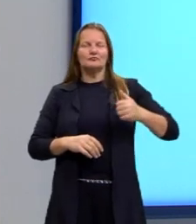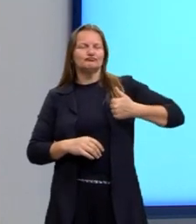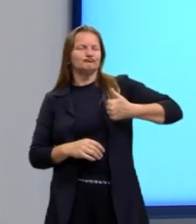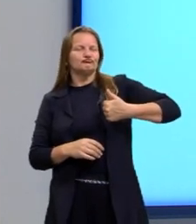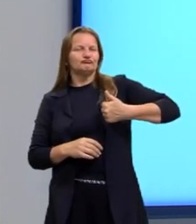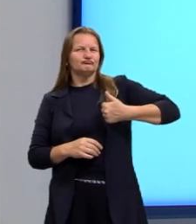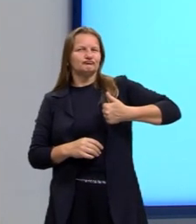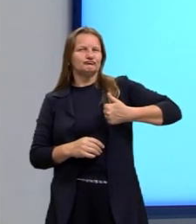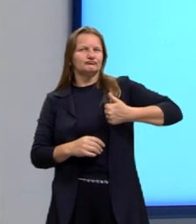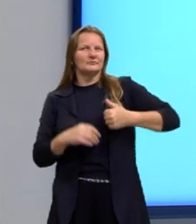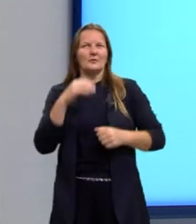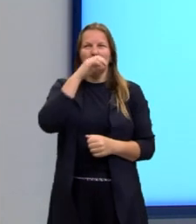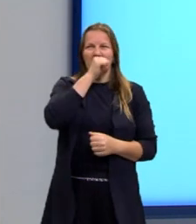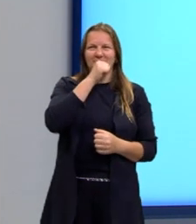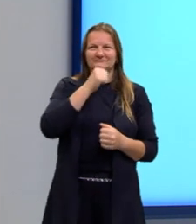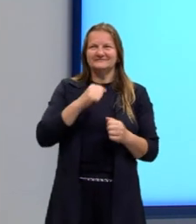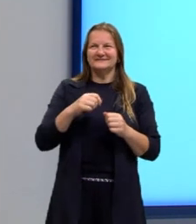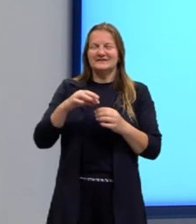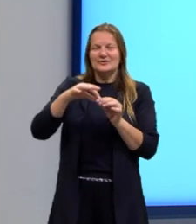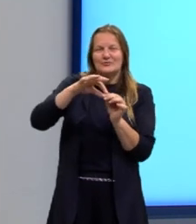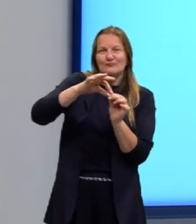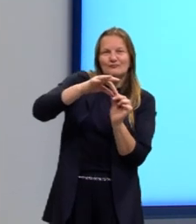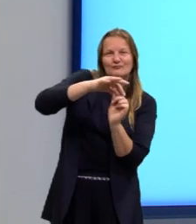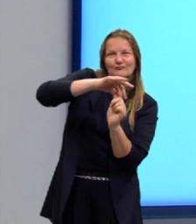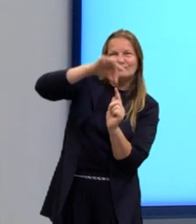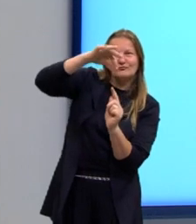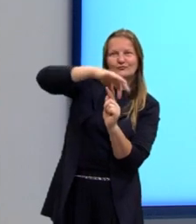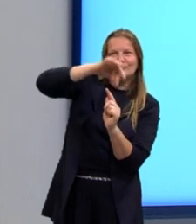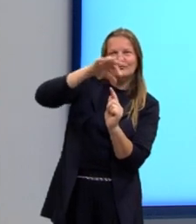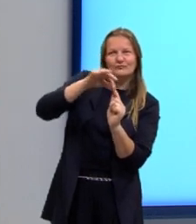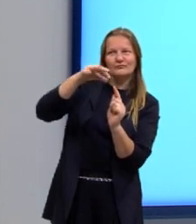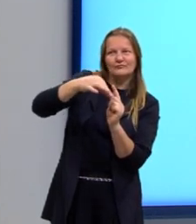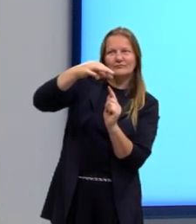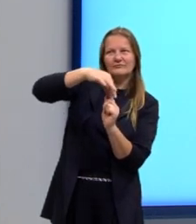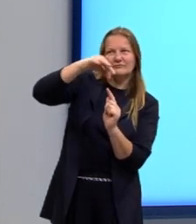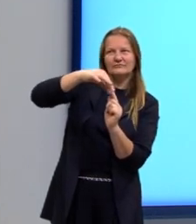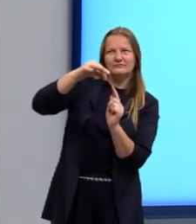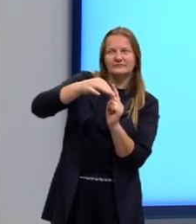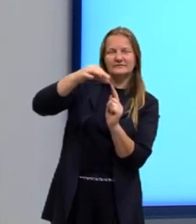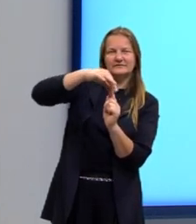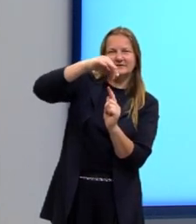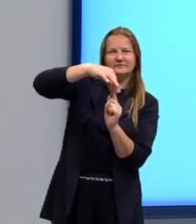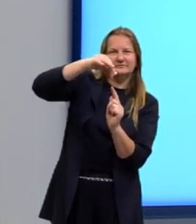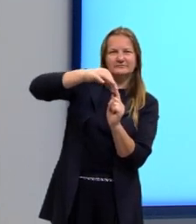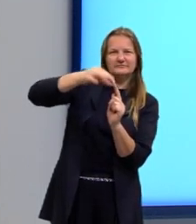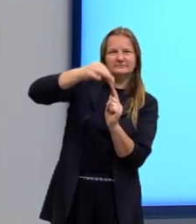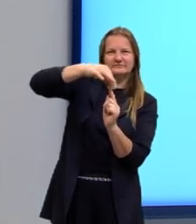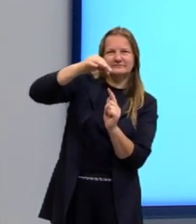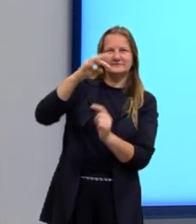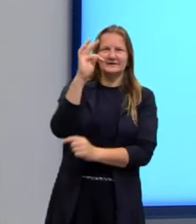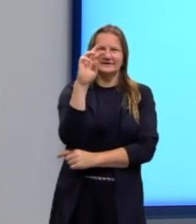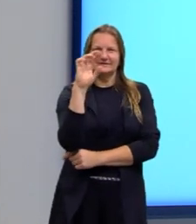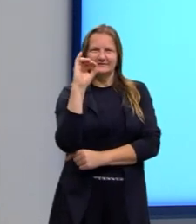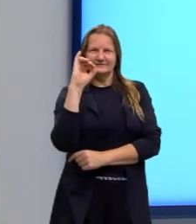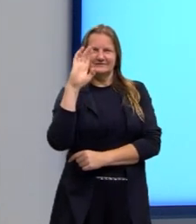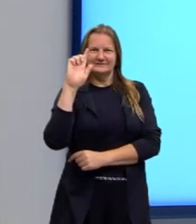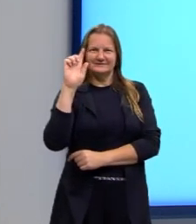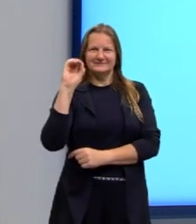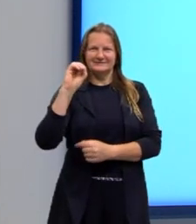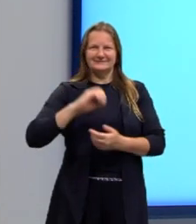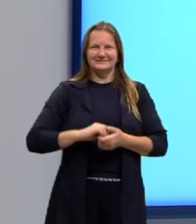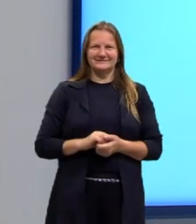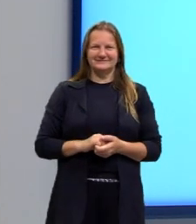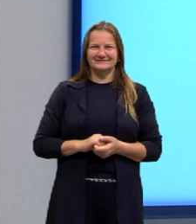está agarrado ali também num, eu acho que é um trigo. É, é um